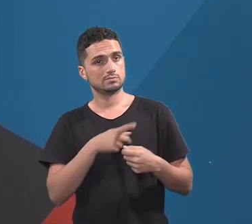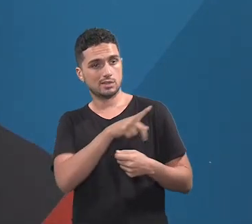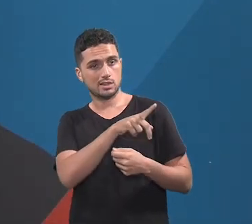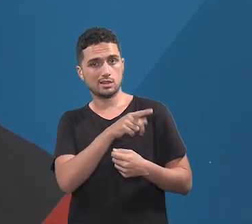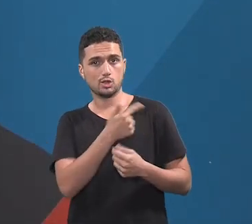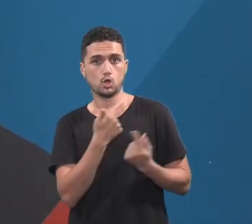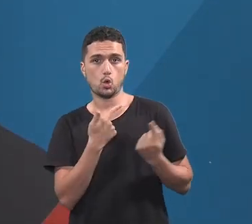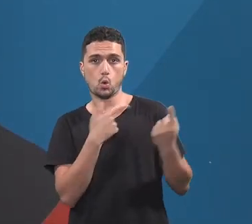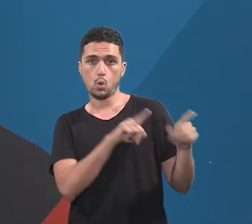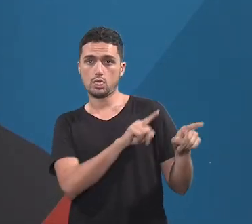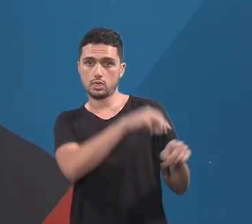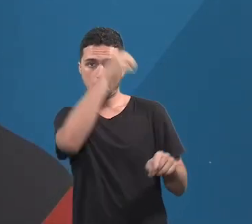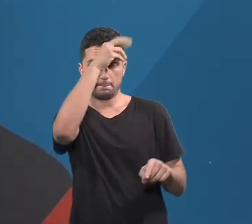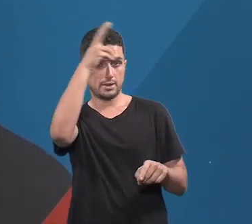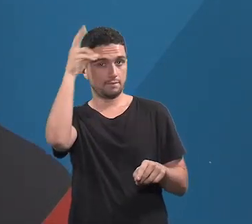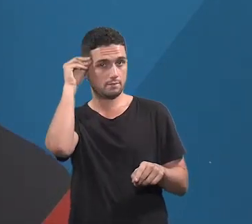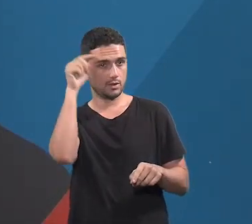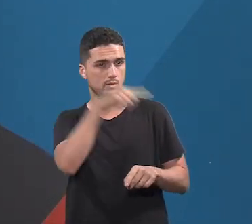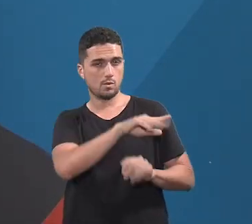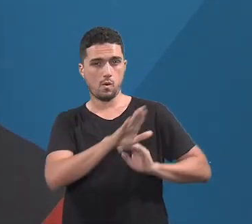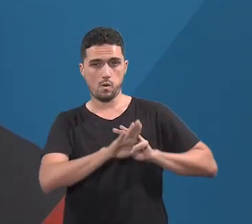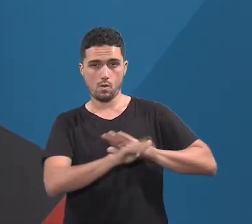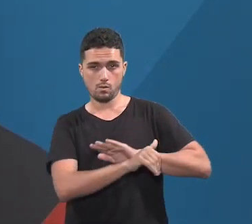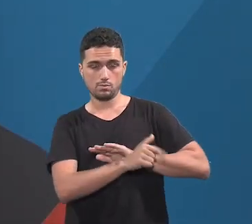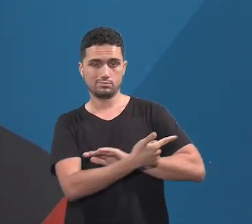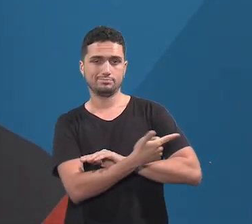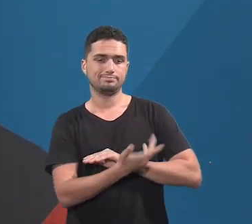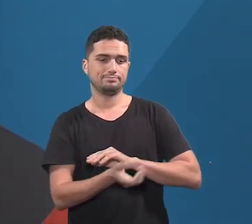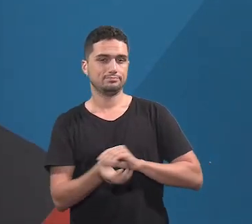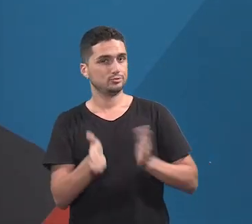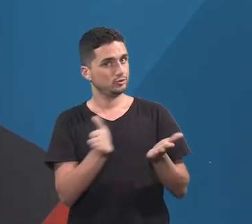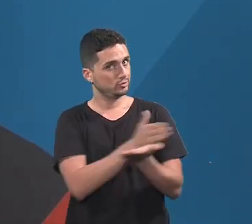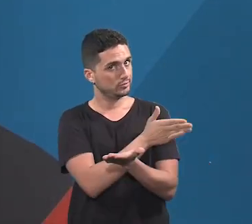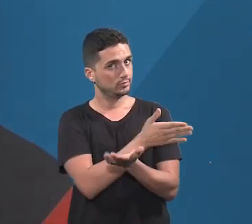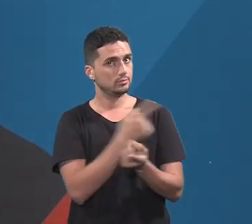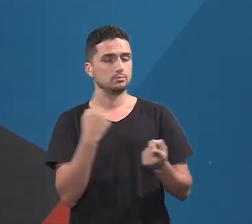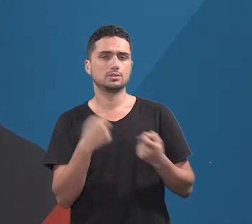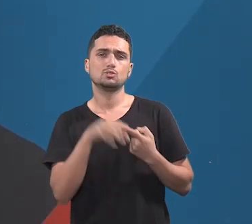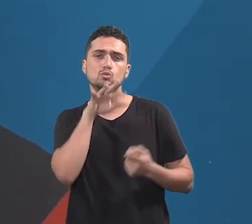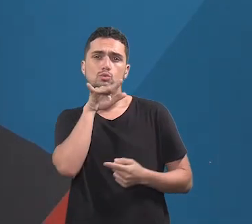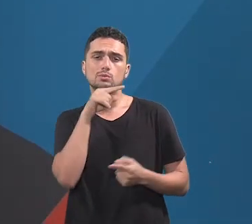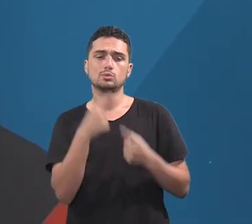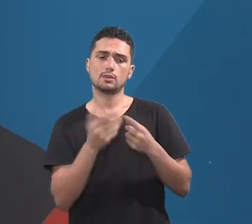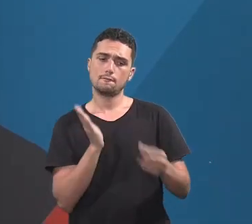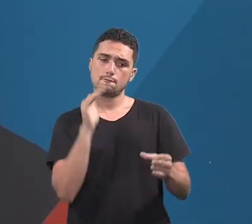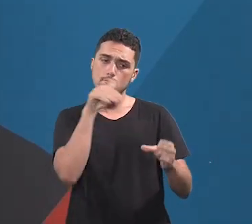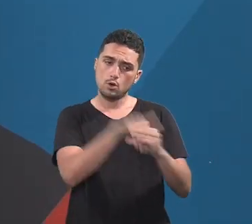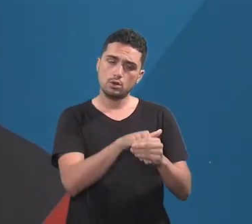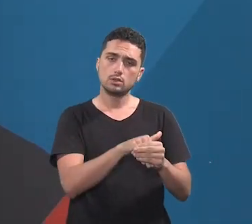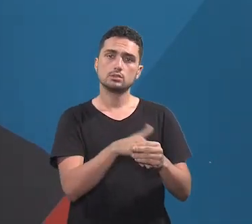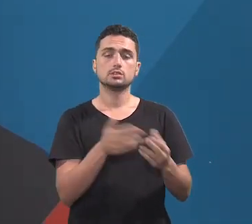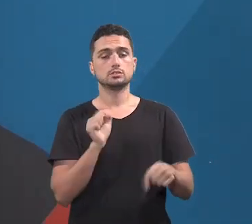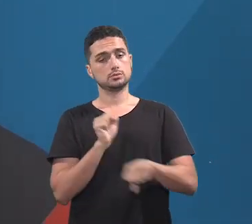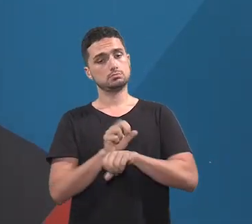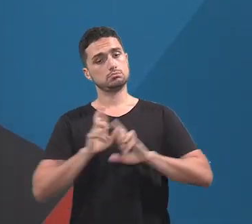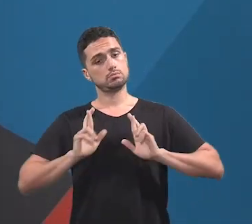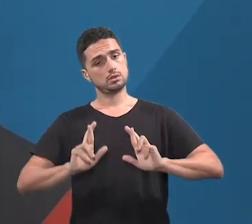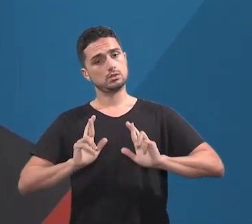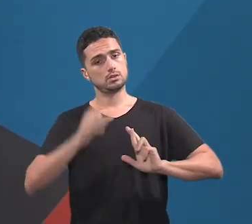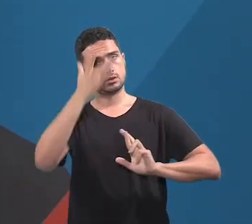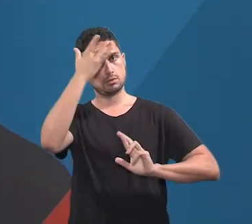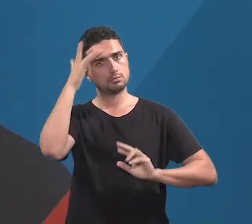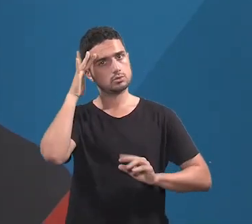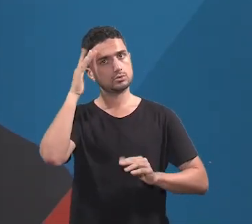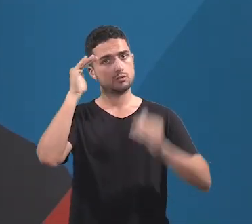que estava na época. Então, assim, é muito ruim, porque a gente vota nas pessoas para que ela cumpra lá o seu mandato, que ela faça um bom mandato para a população,